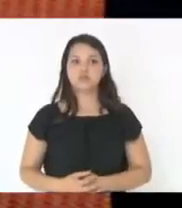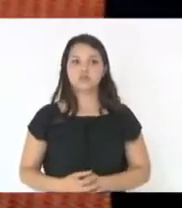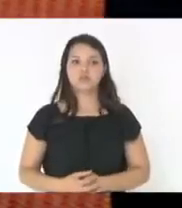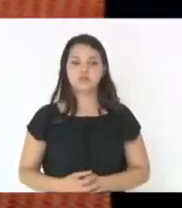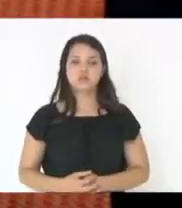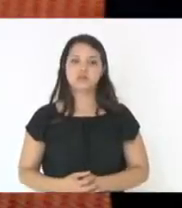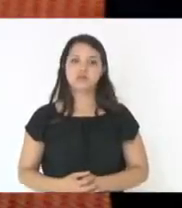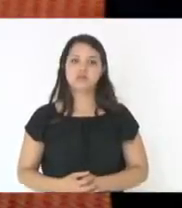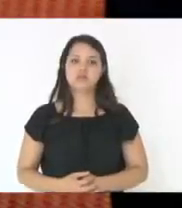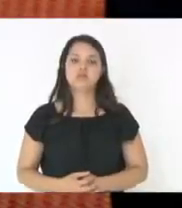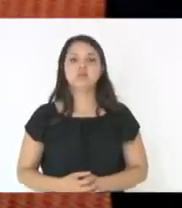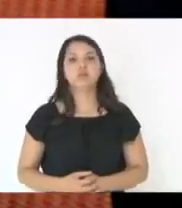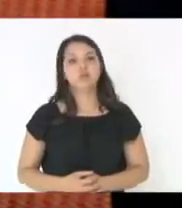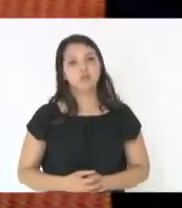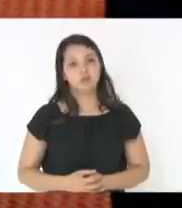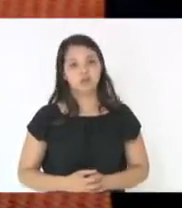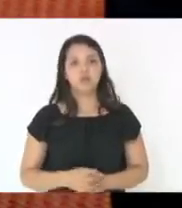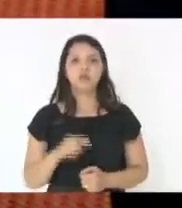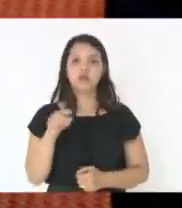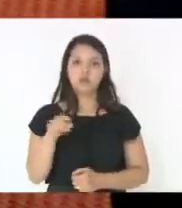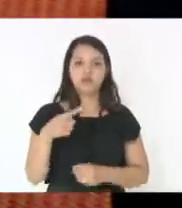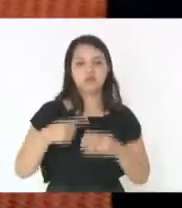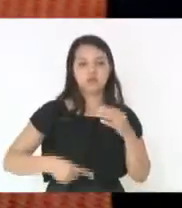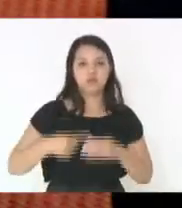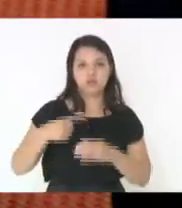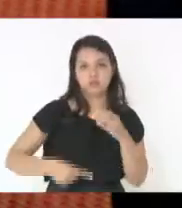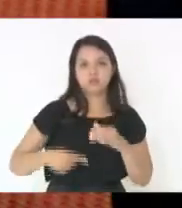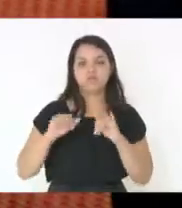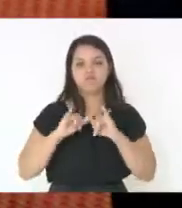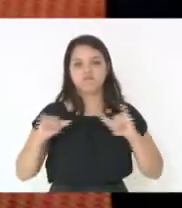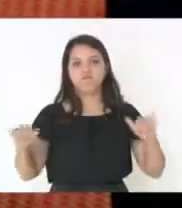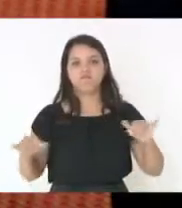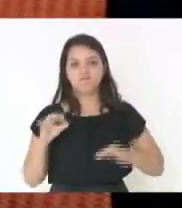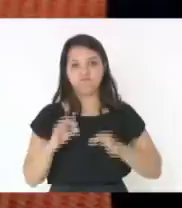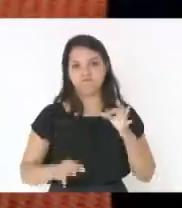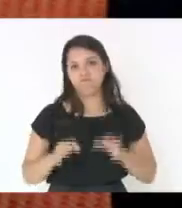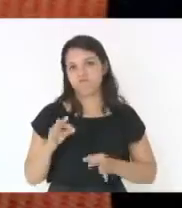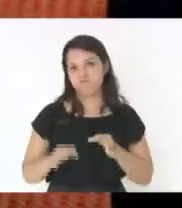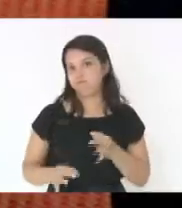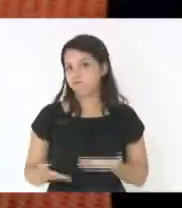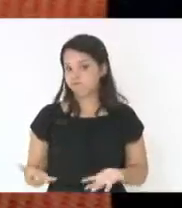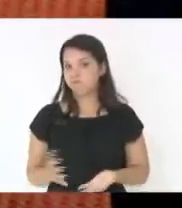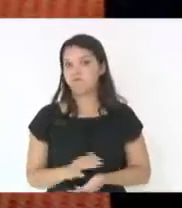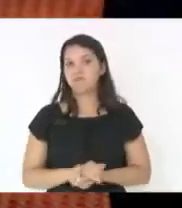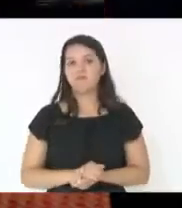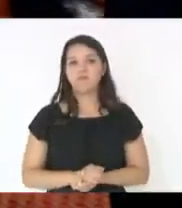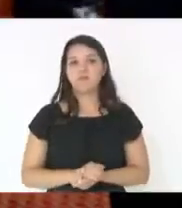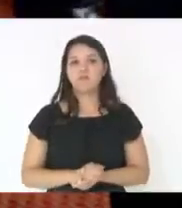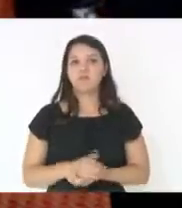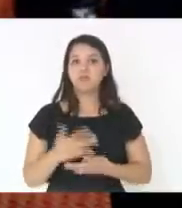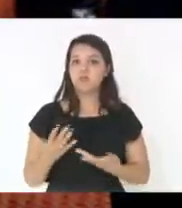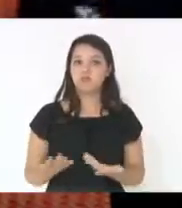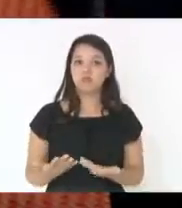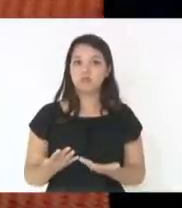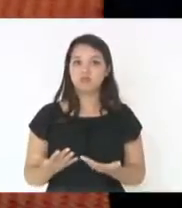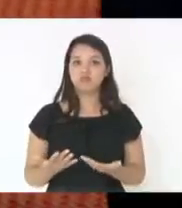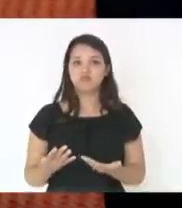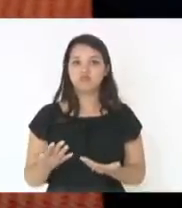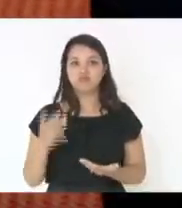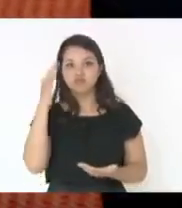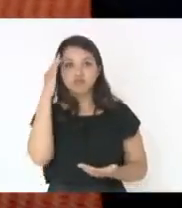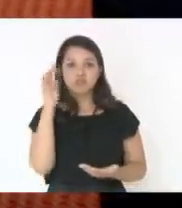próprio enunciado, mais uma vez, da Comissão de Justiça, não faz mais sentido. eu compreendo,